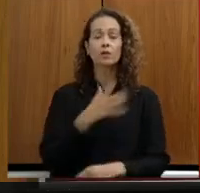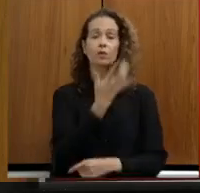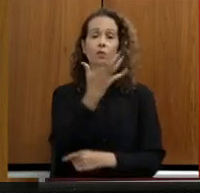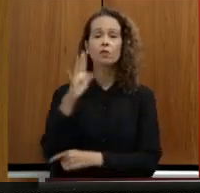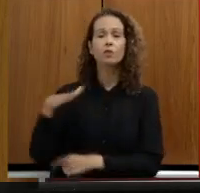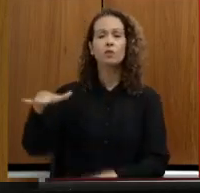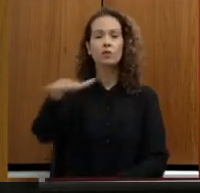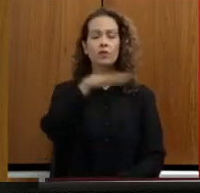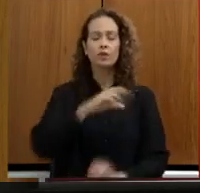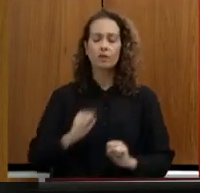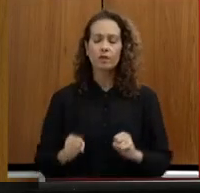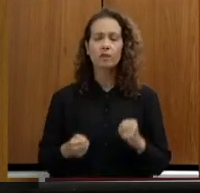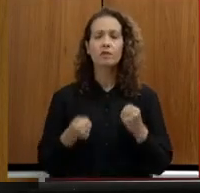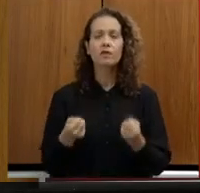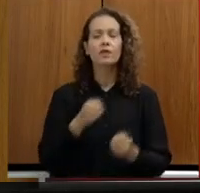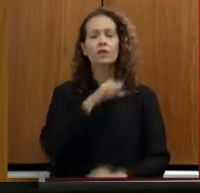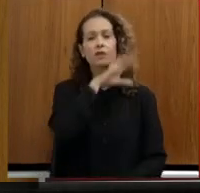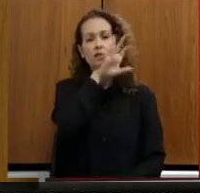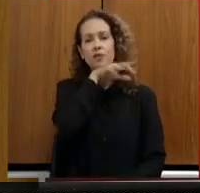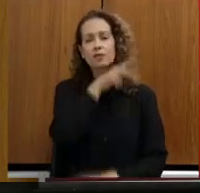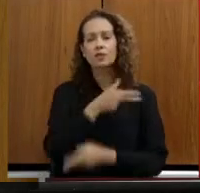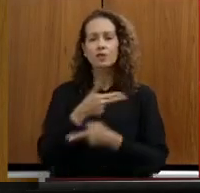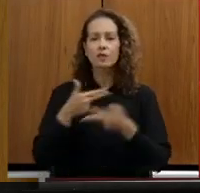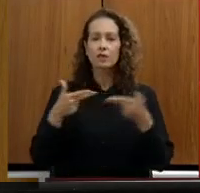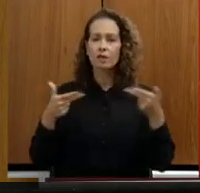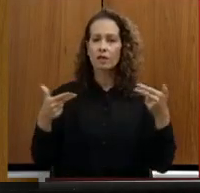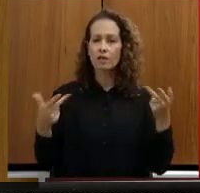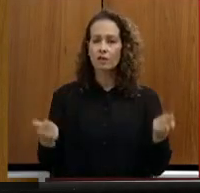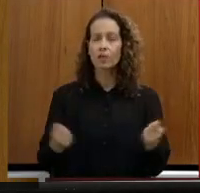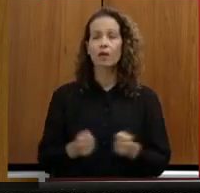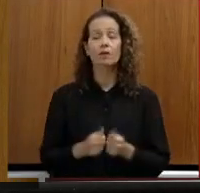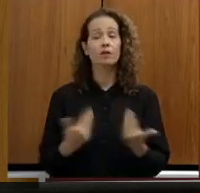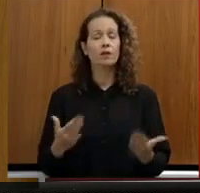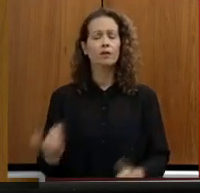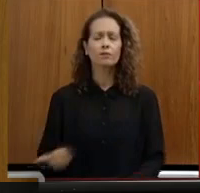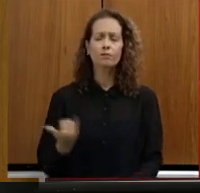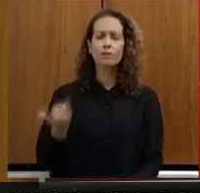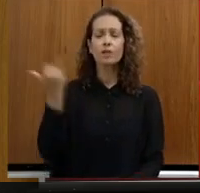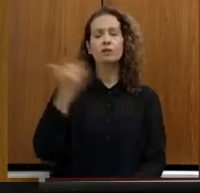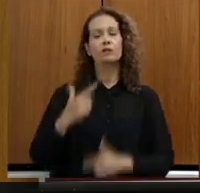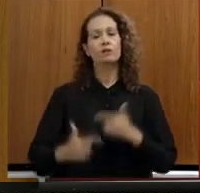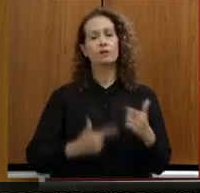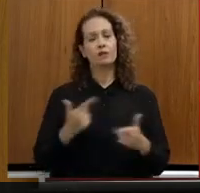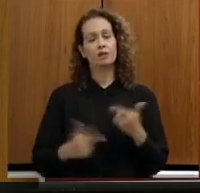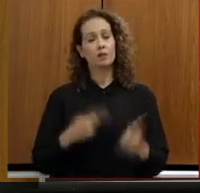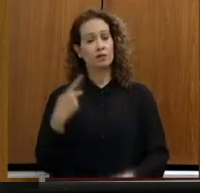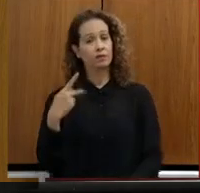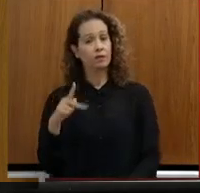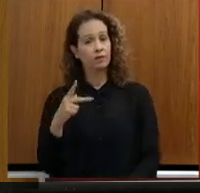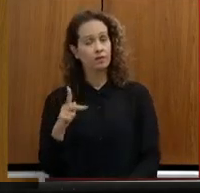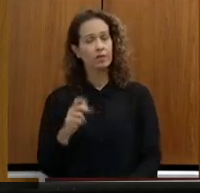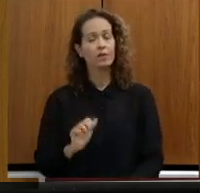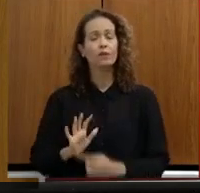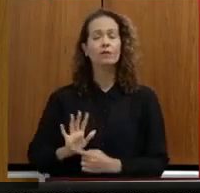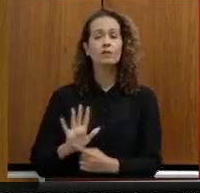e a defesa dos animais lá junto à nossa Unali. A importância desse trabalho seu, levando para